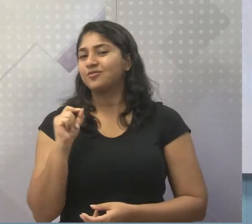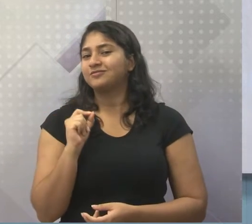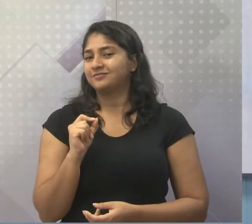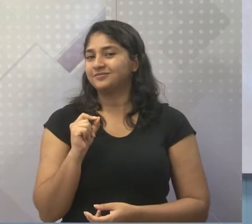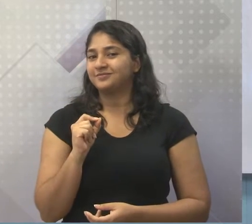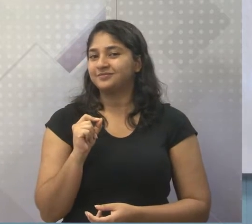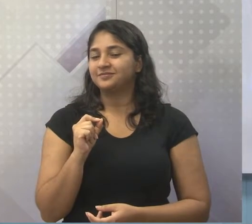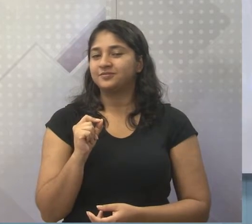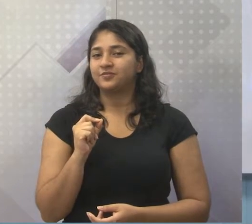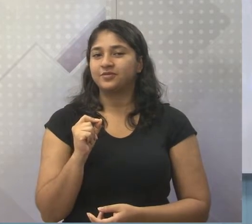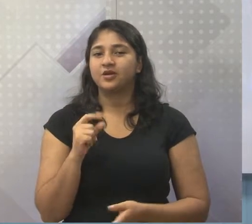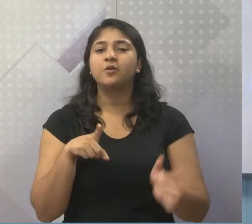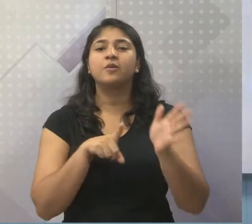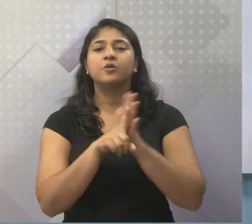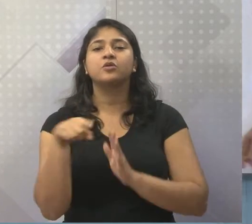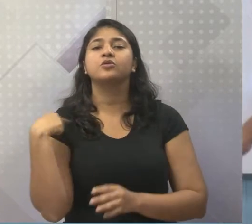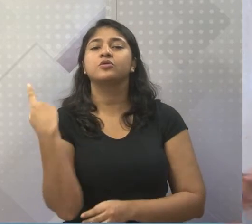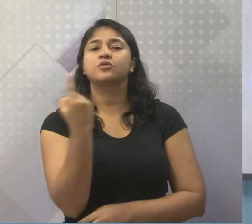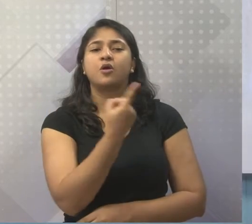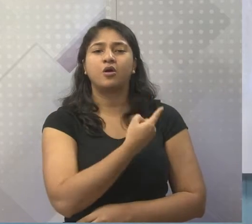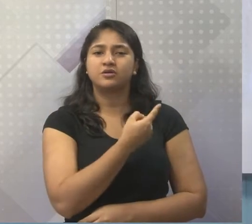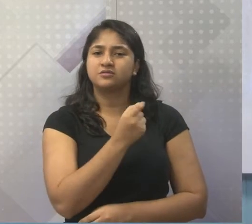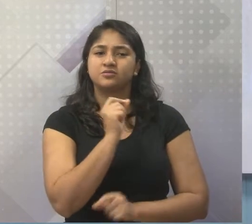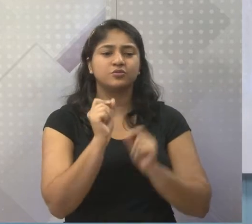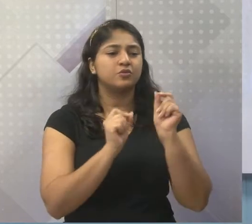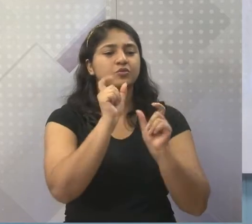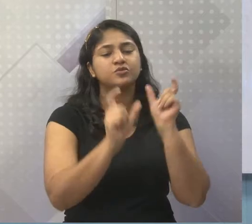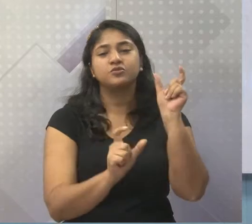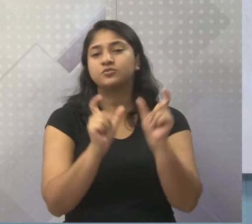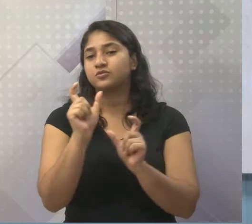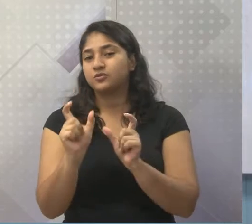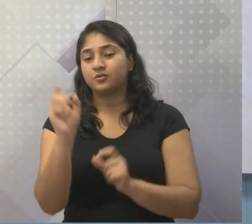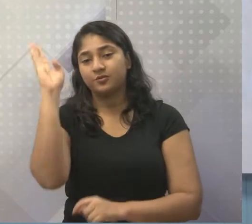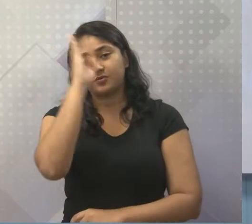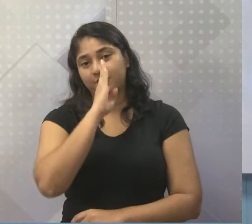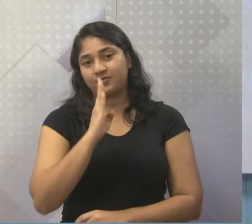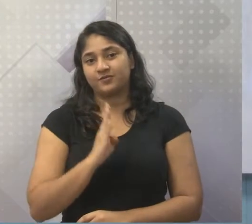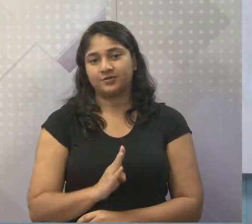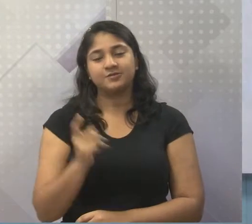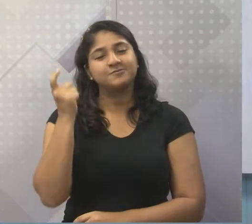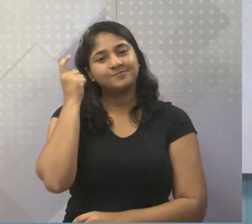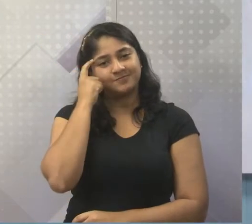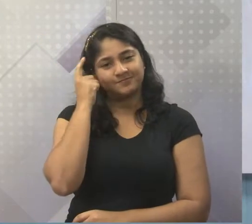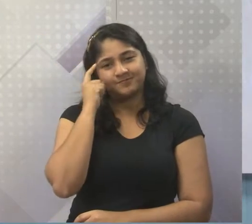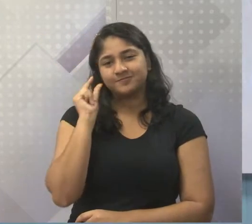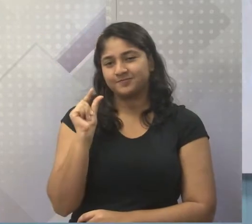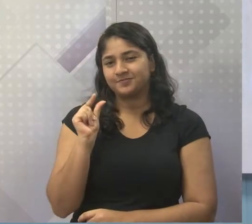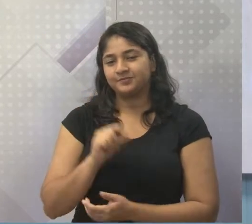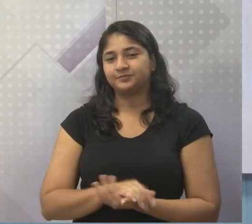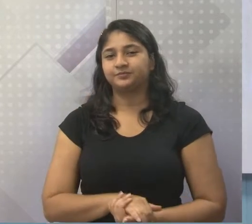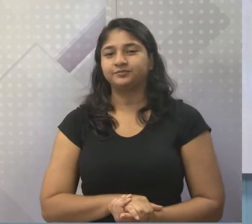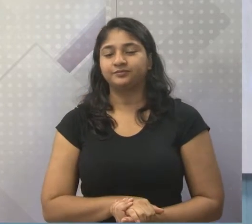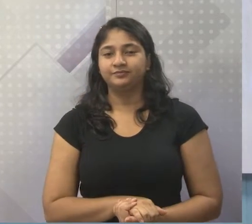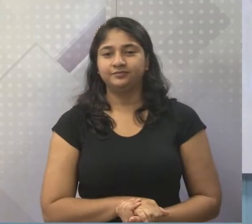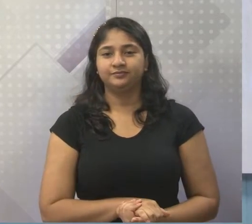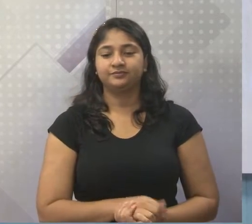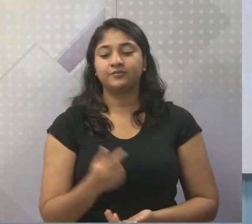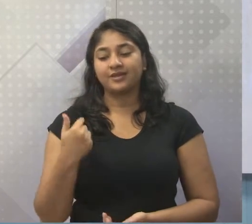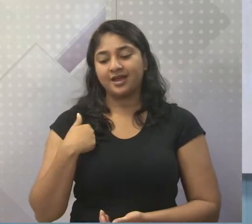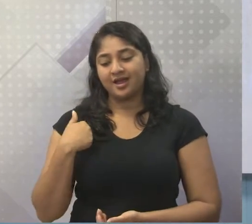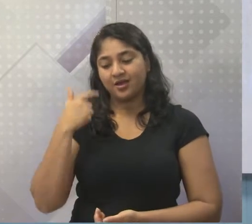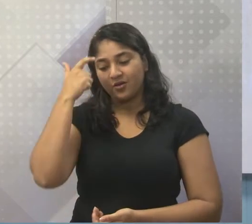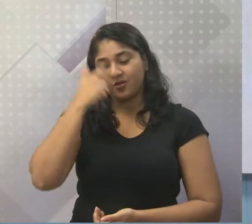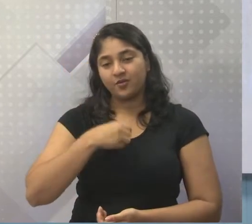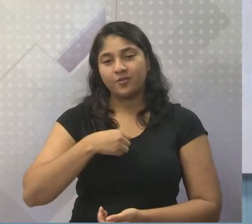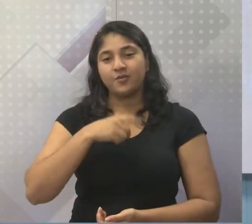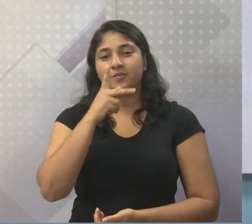Então a pergunta é quem somos nós brasileiros? Pensa aí um pouquinho. Quem sou eu? Professora